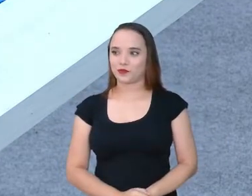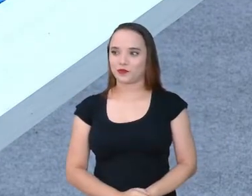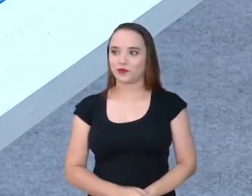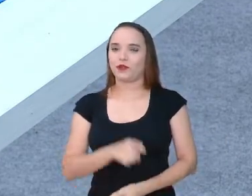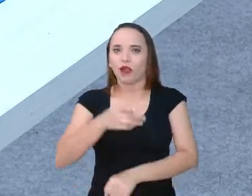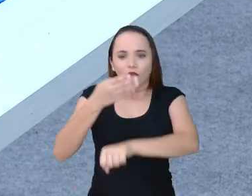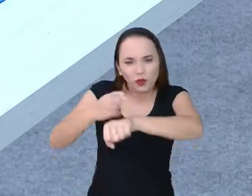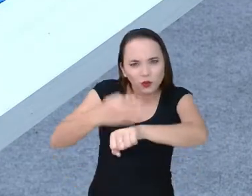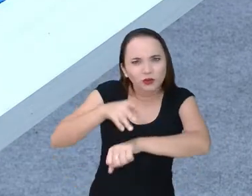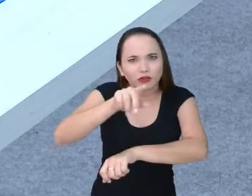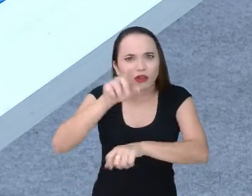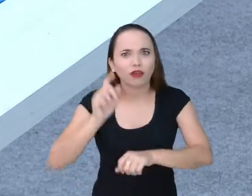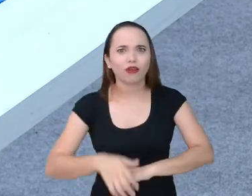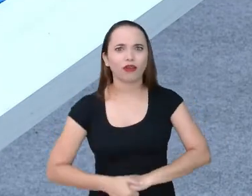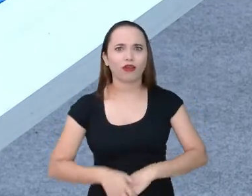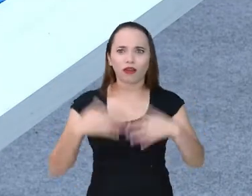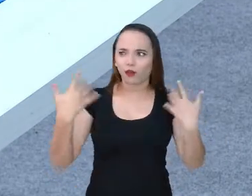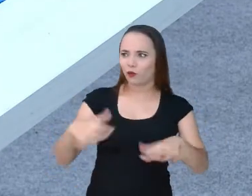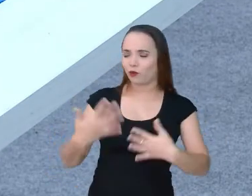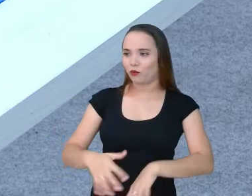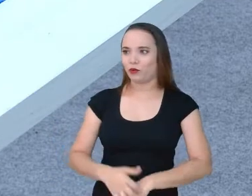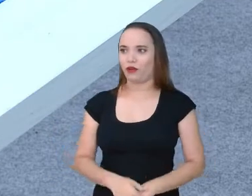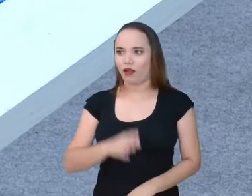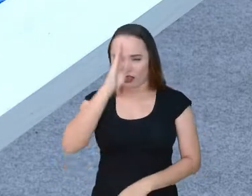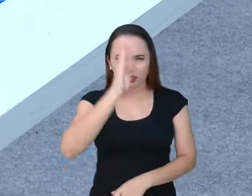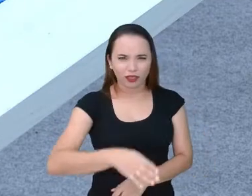treinou antes. Vai, Vivi. Ai, meu Deus, é É diretão, é.